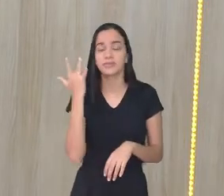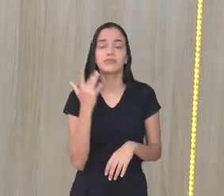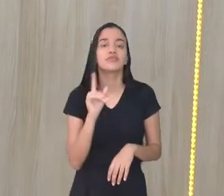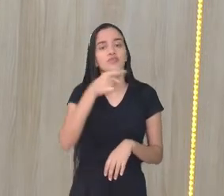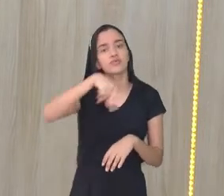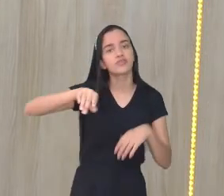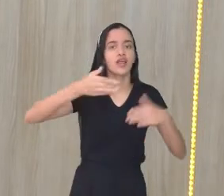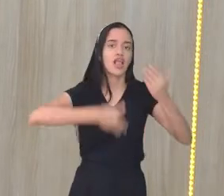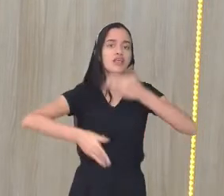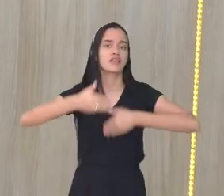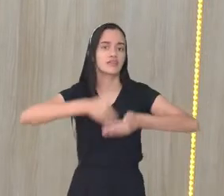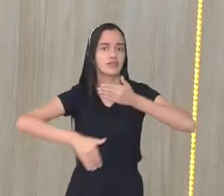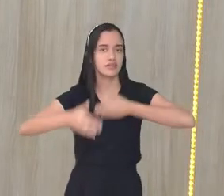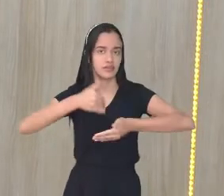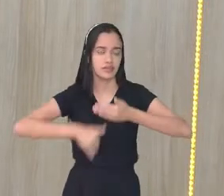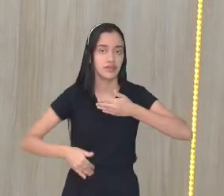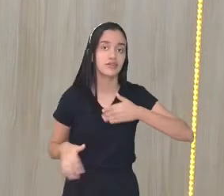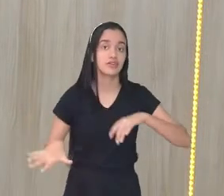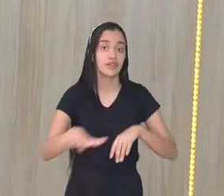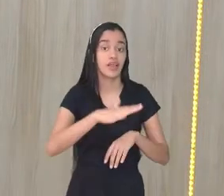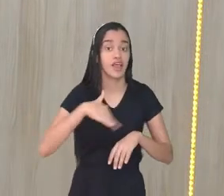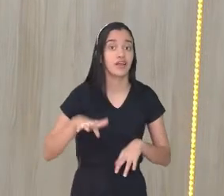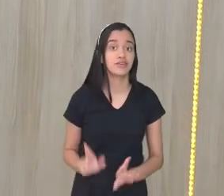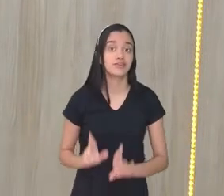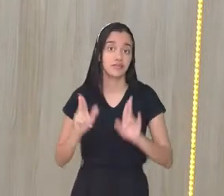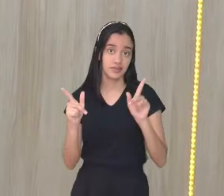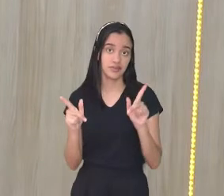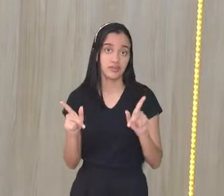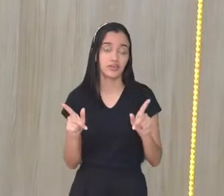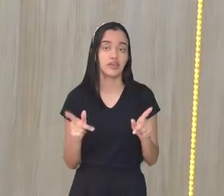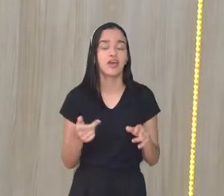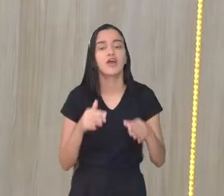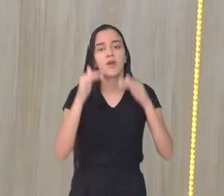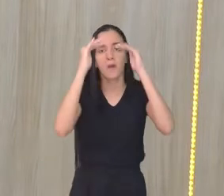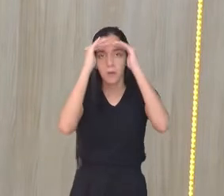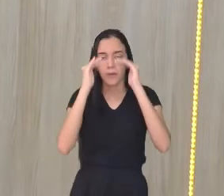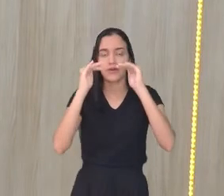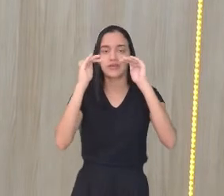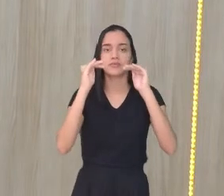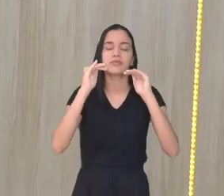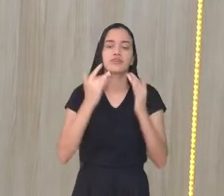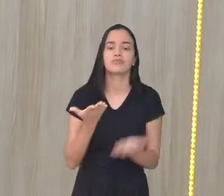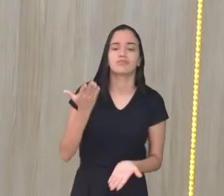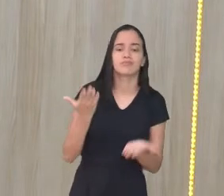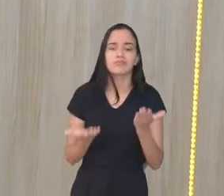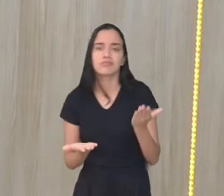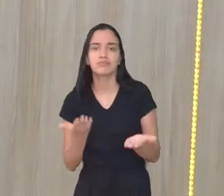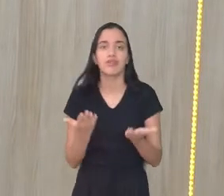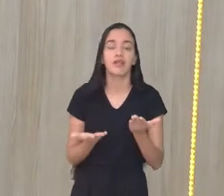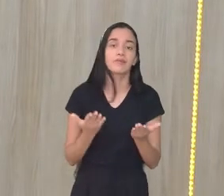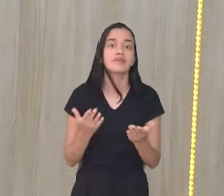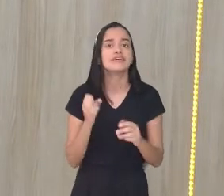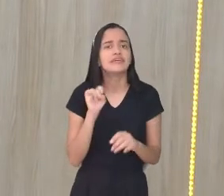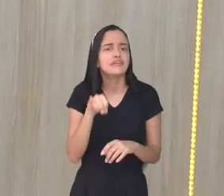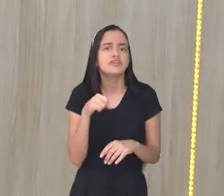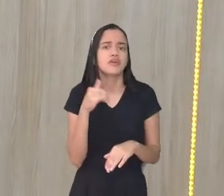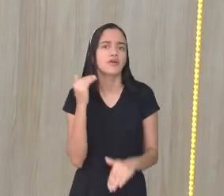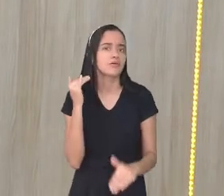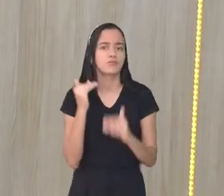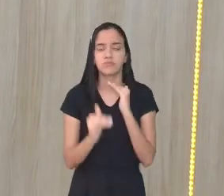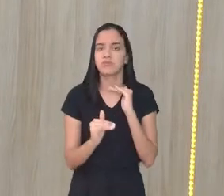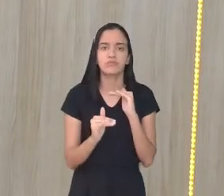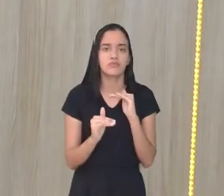você interage em diferentes ambientes, com respeito, não é? Equilíbrio, se alguém discordar de você,